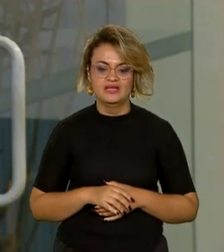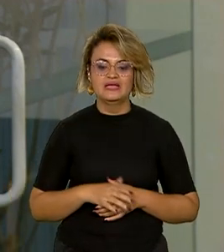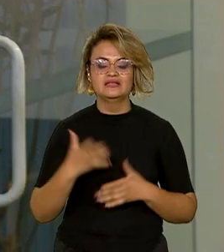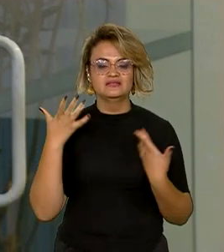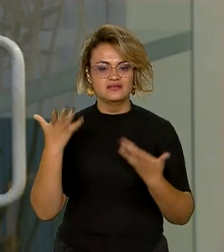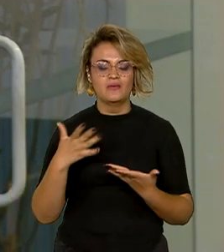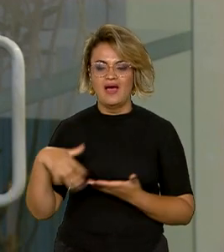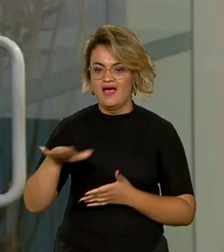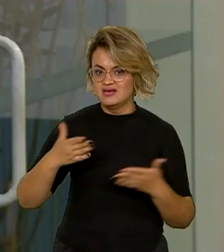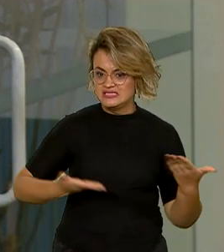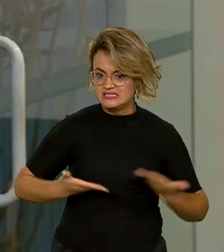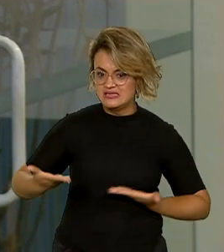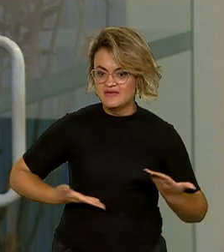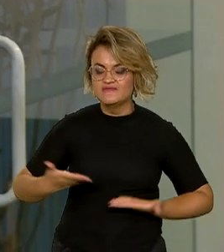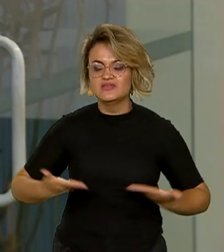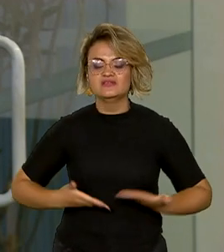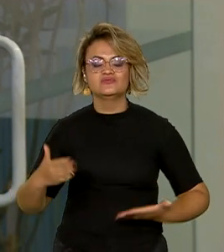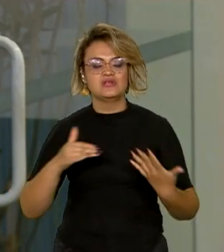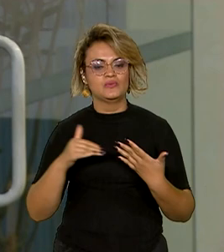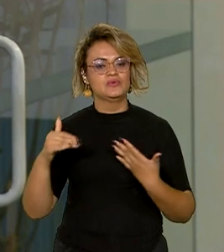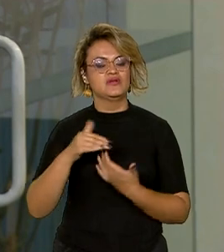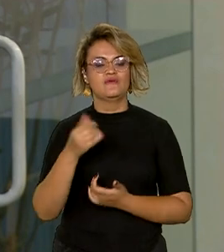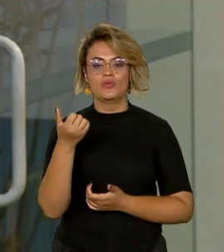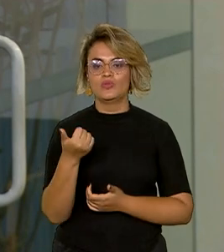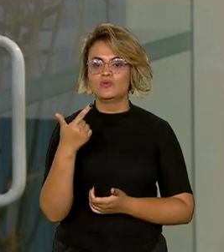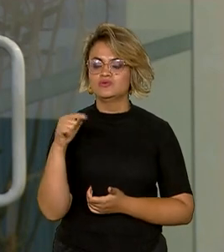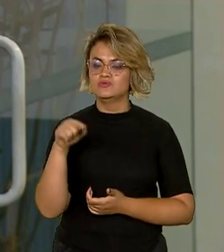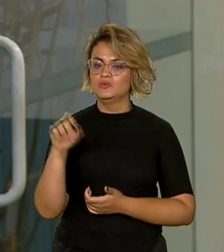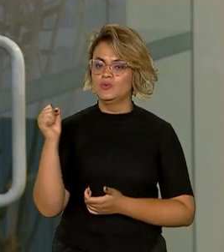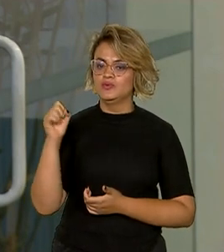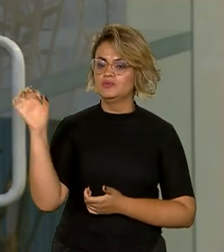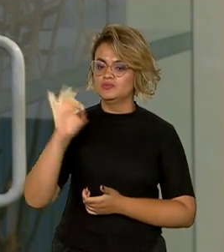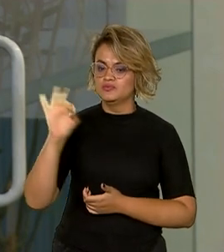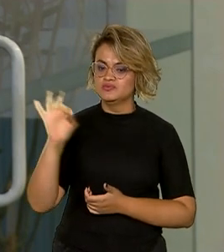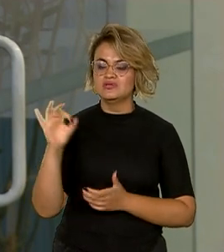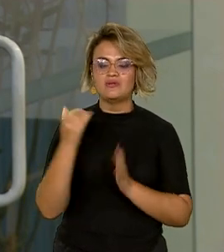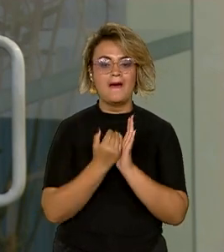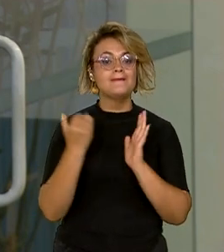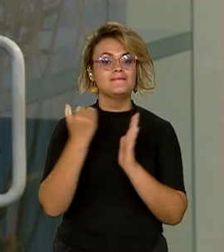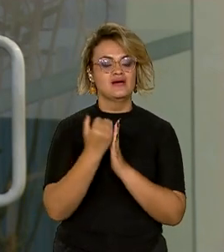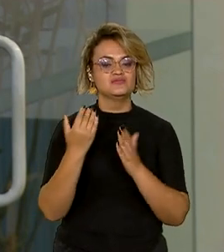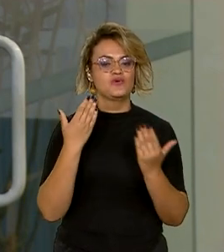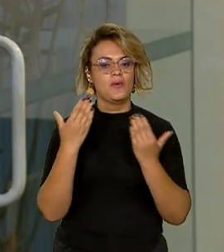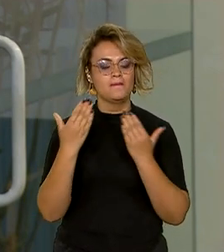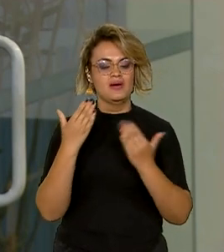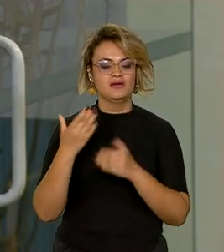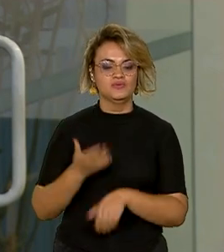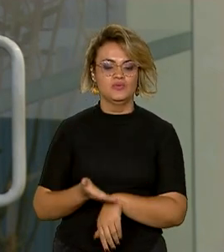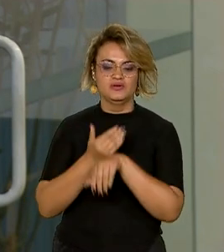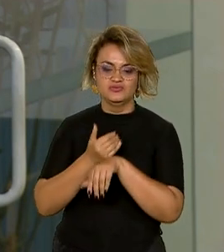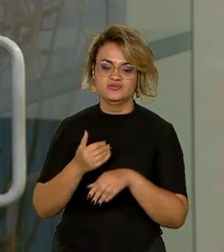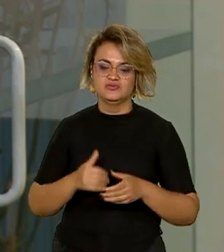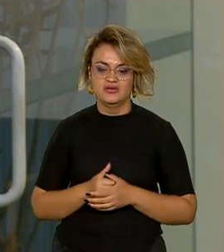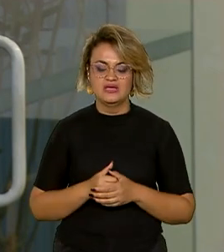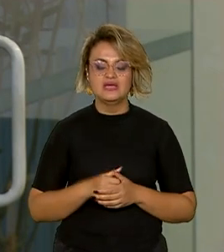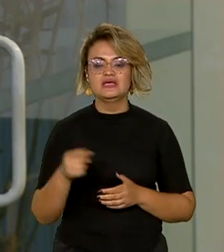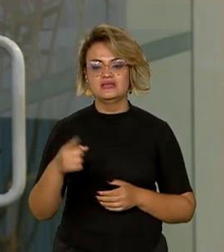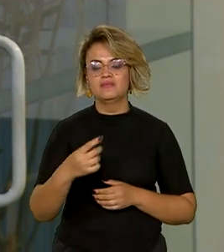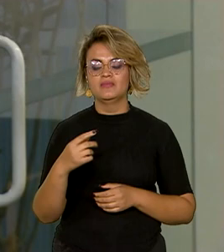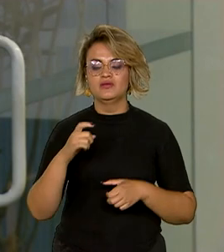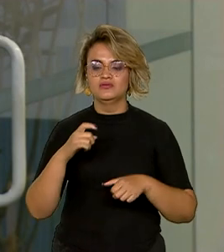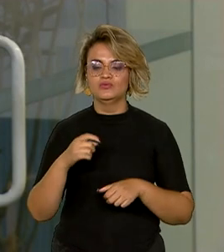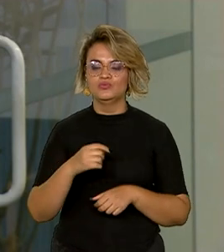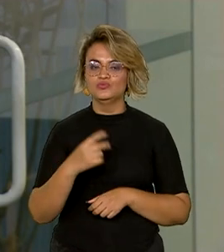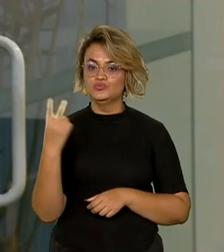com isso, o setor de serviços está em um patamar 12,8% superior ao nível pré-pandemia. E também no segundo